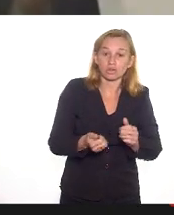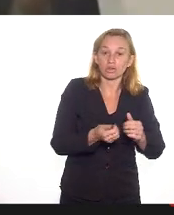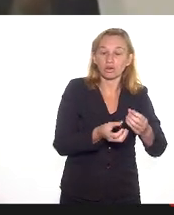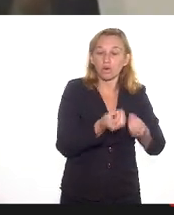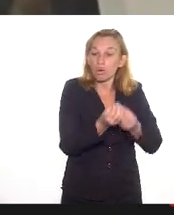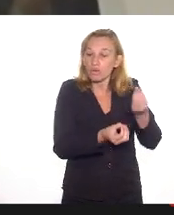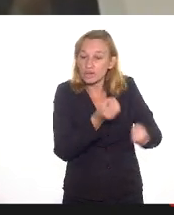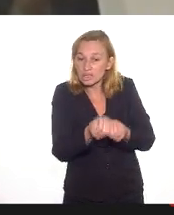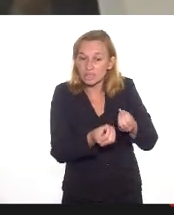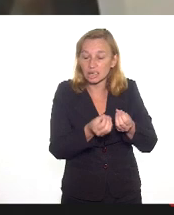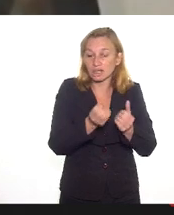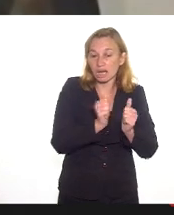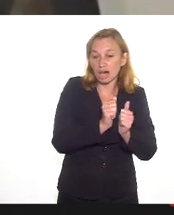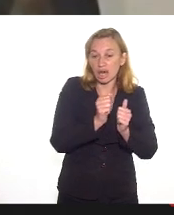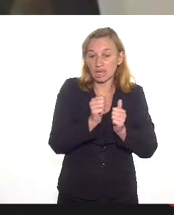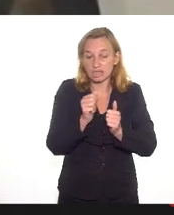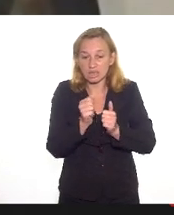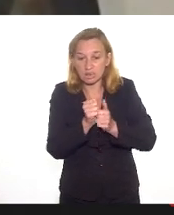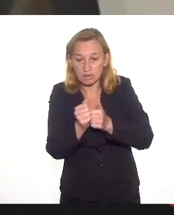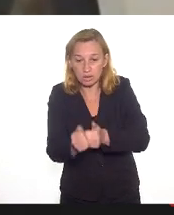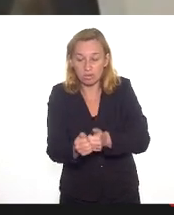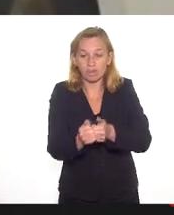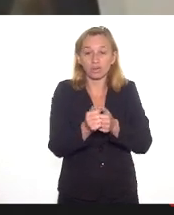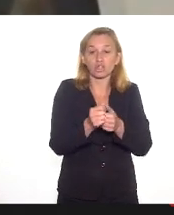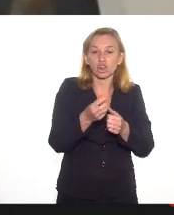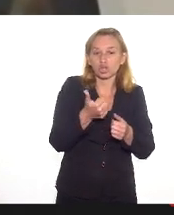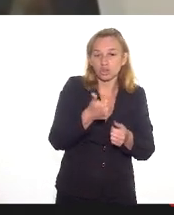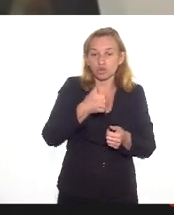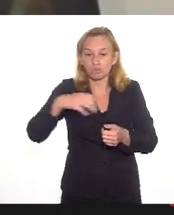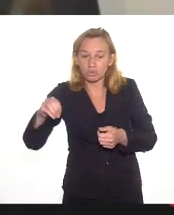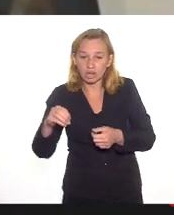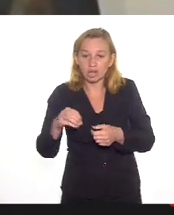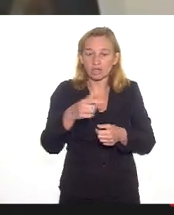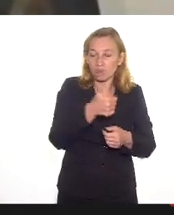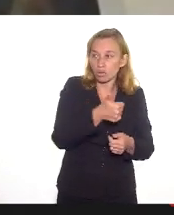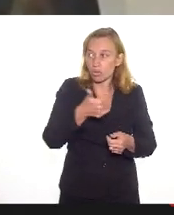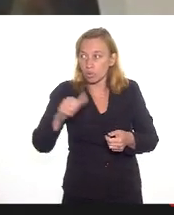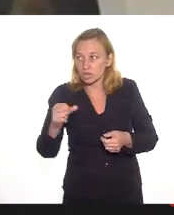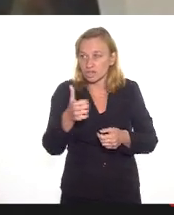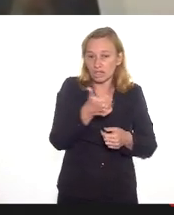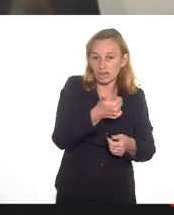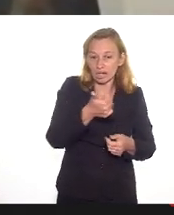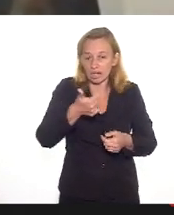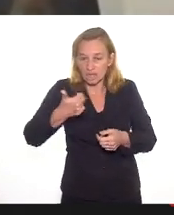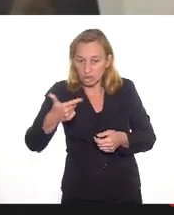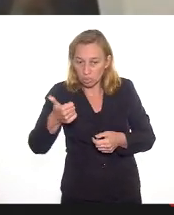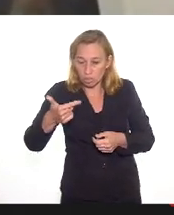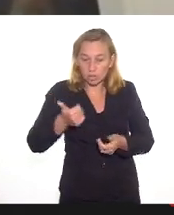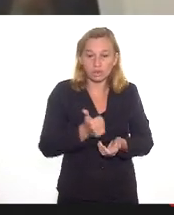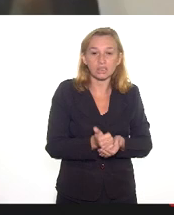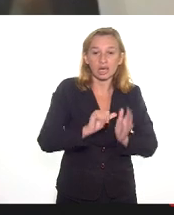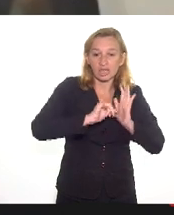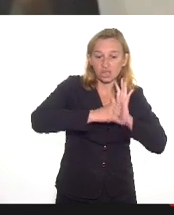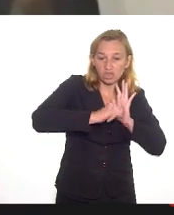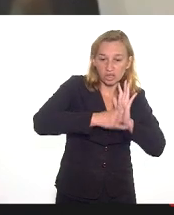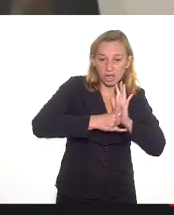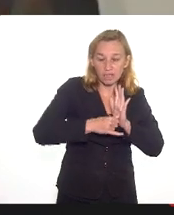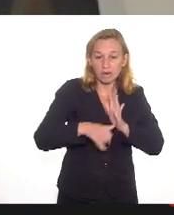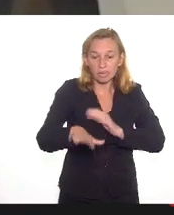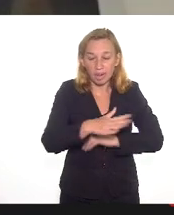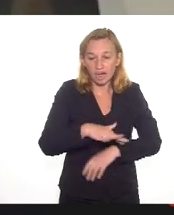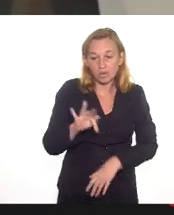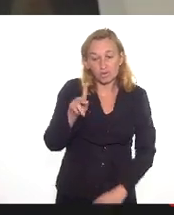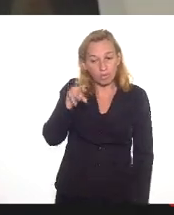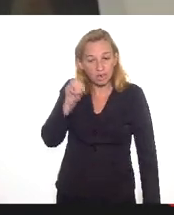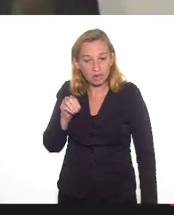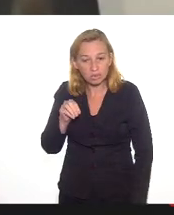assessoramentos em 2010, 2011, 2012, foram lançados editais para a área de fomento